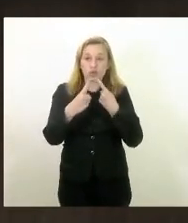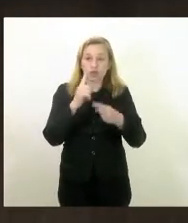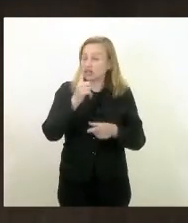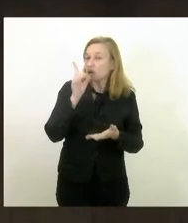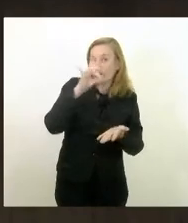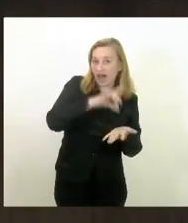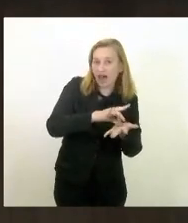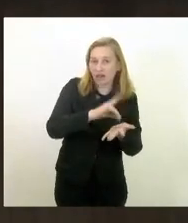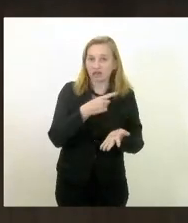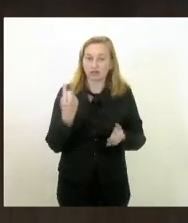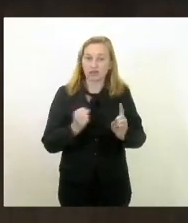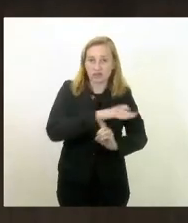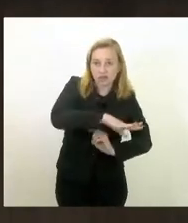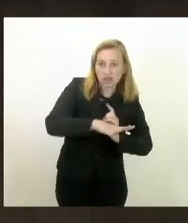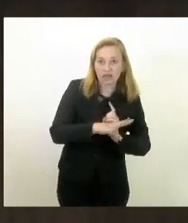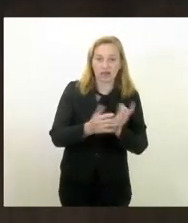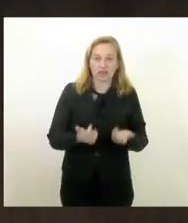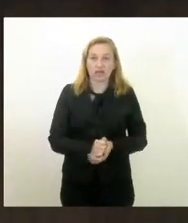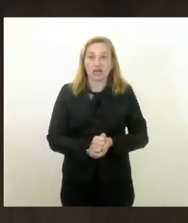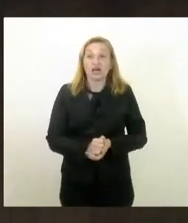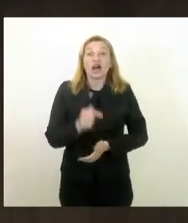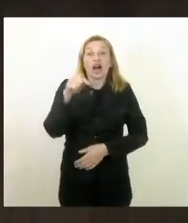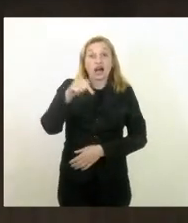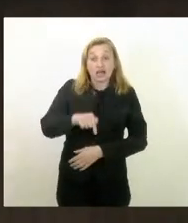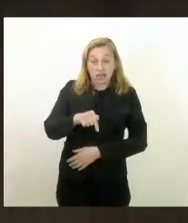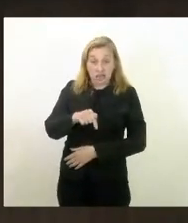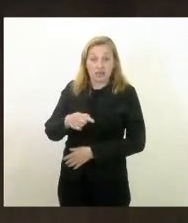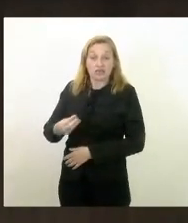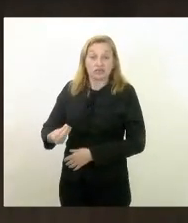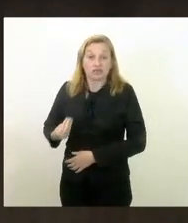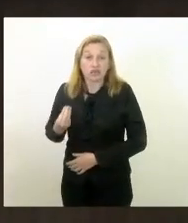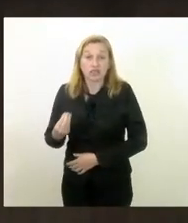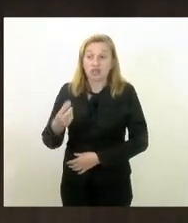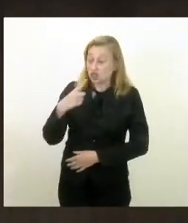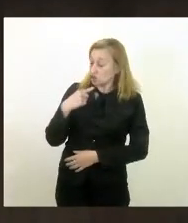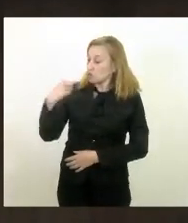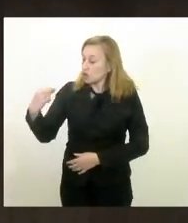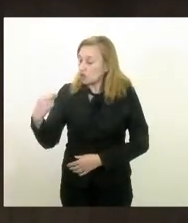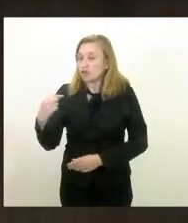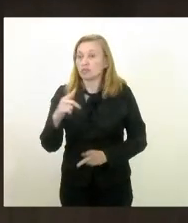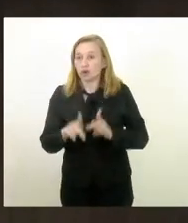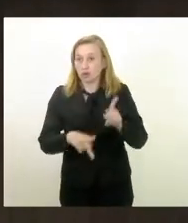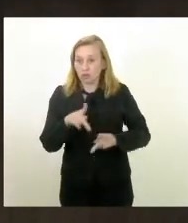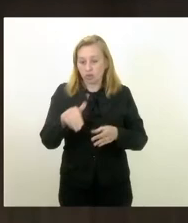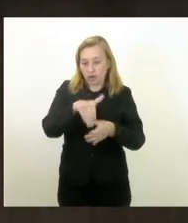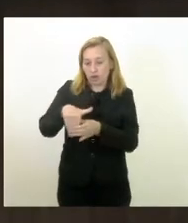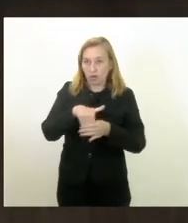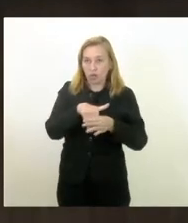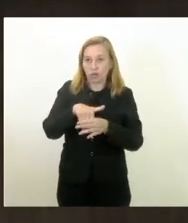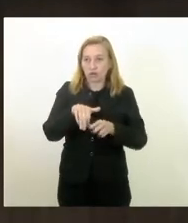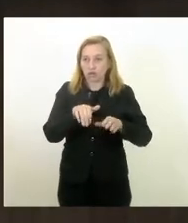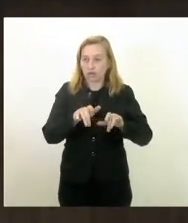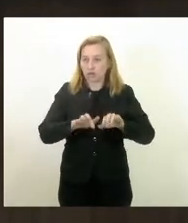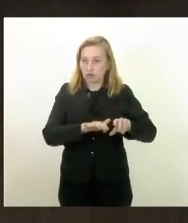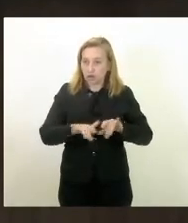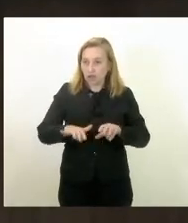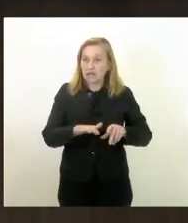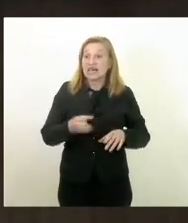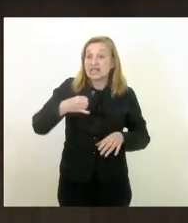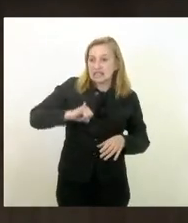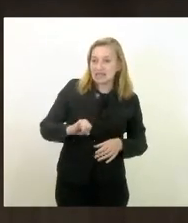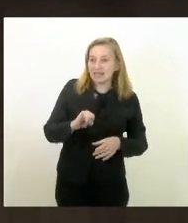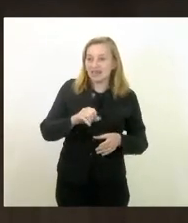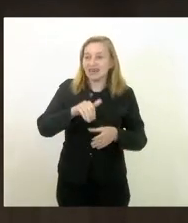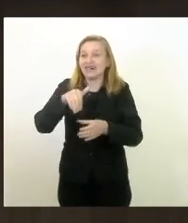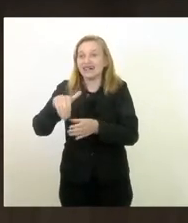reais na nossa sociedade aqui estamos porque fomos eleitos e eleitas pela urna eletrônica se a urna eletrônica está